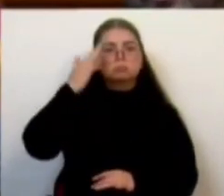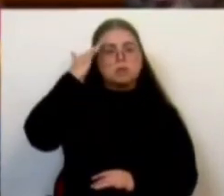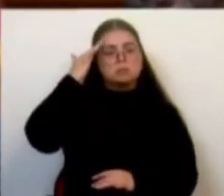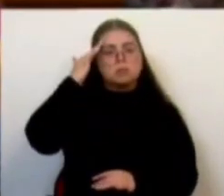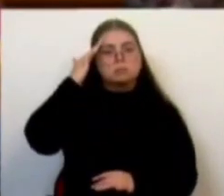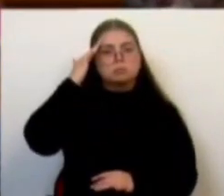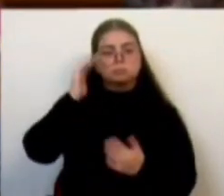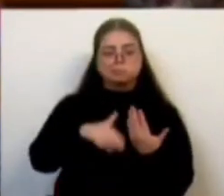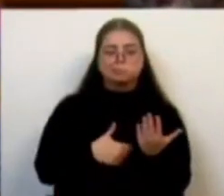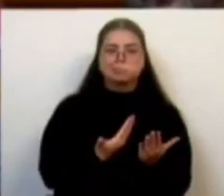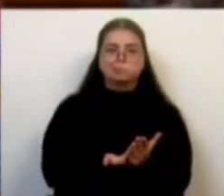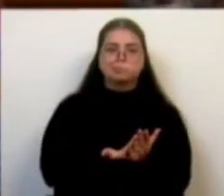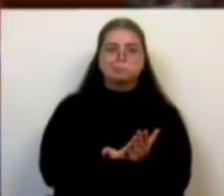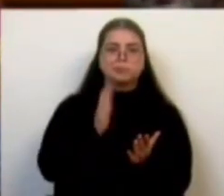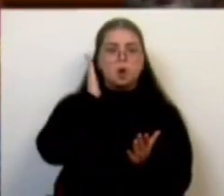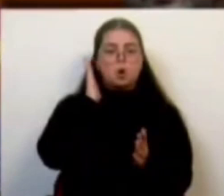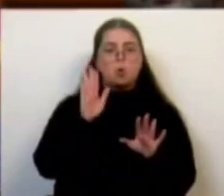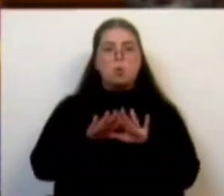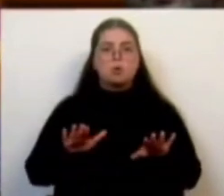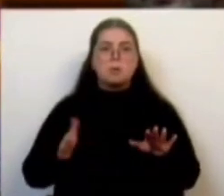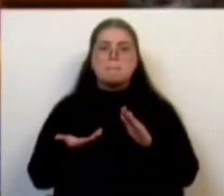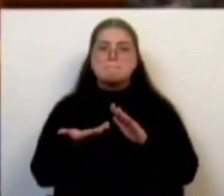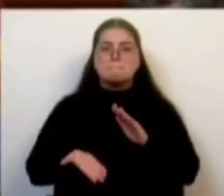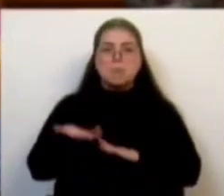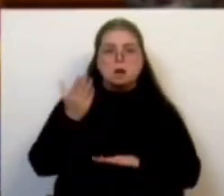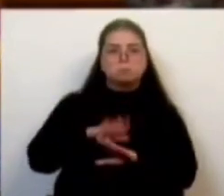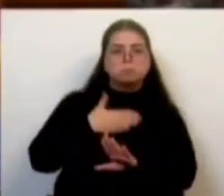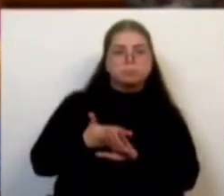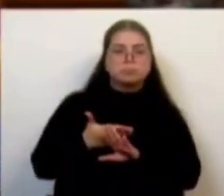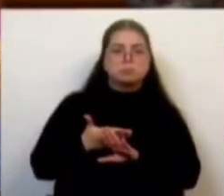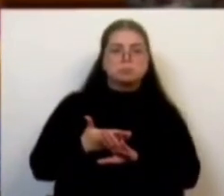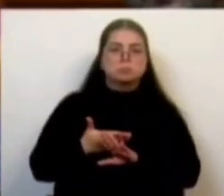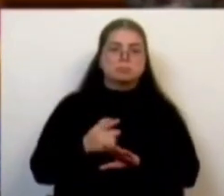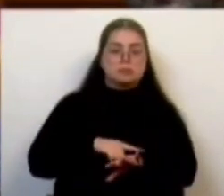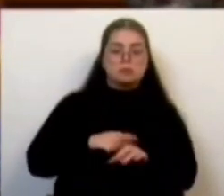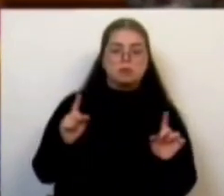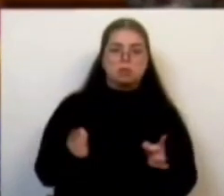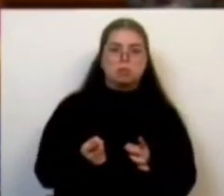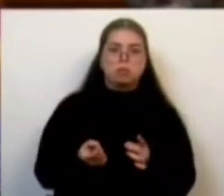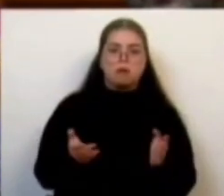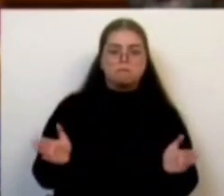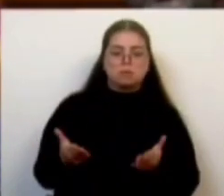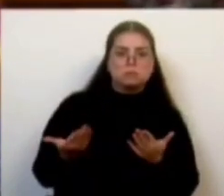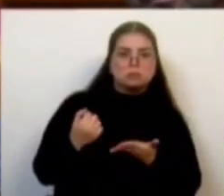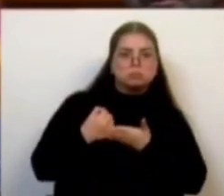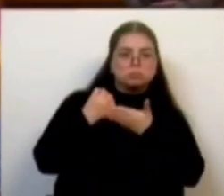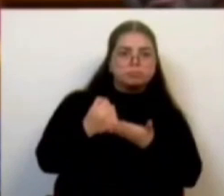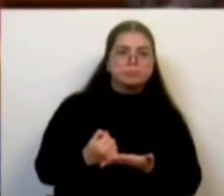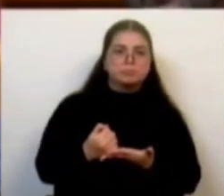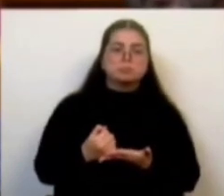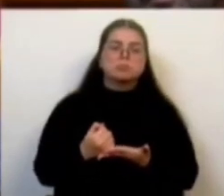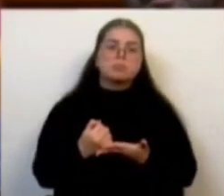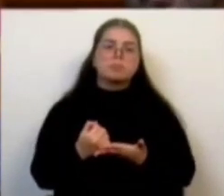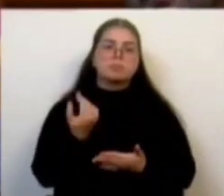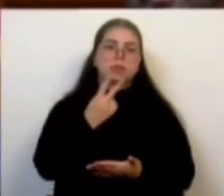a oferta de alojamento estudantil no curto prazo é incentivar o rendamento a estudantes do ensino superior